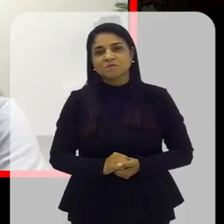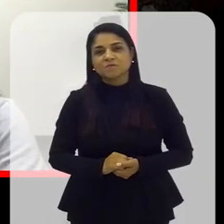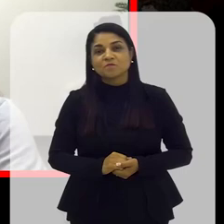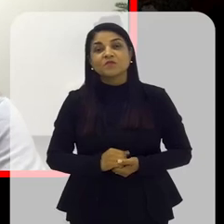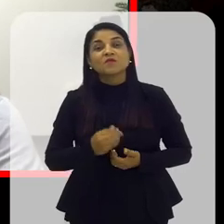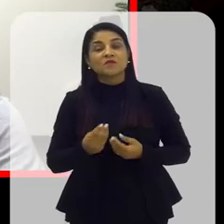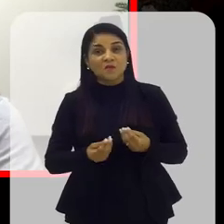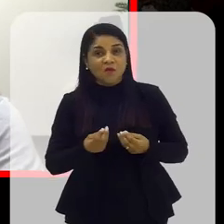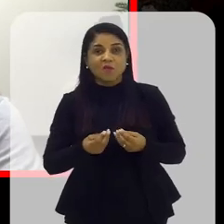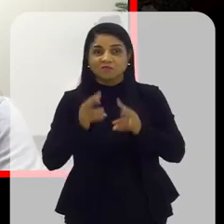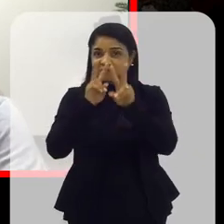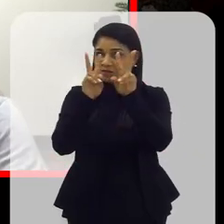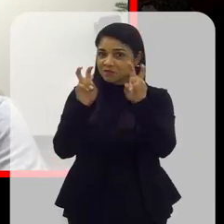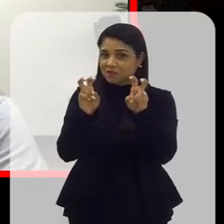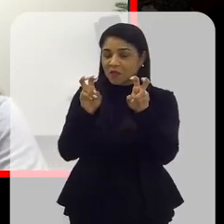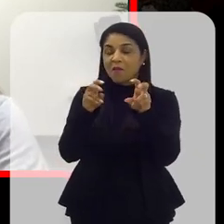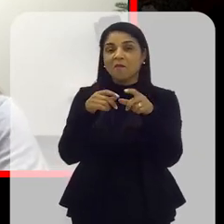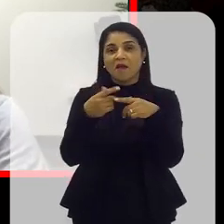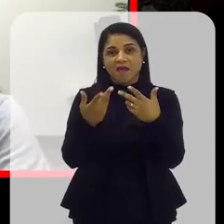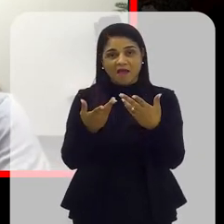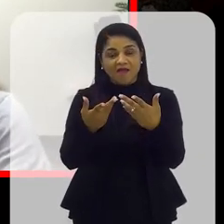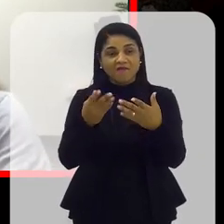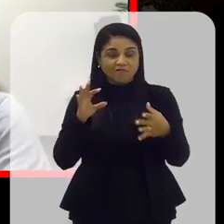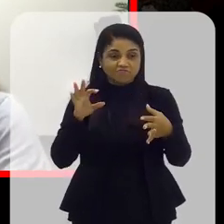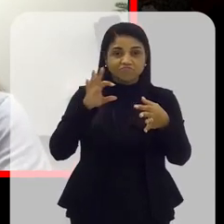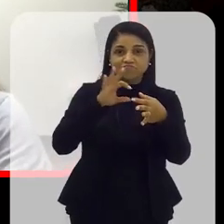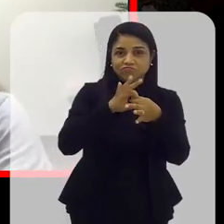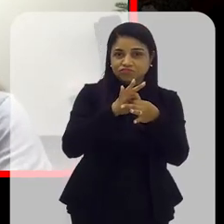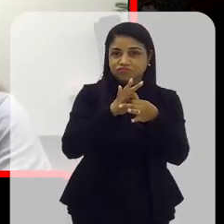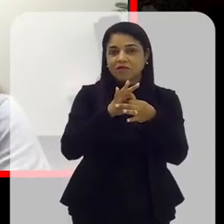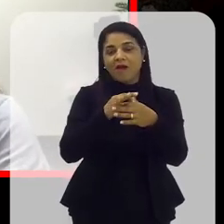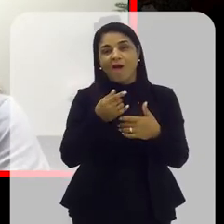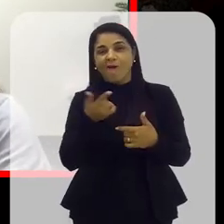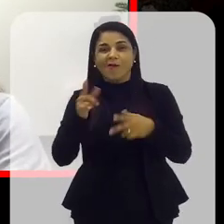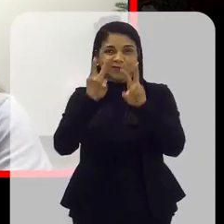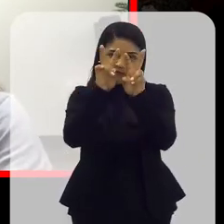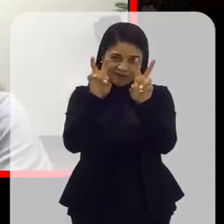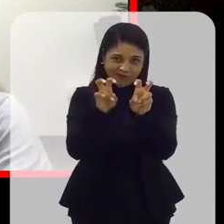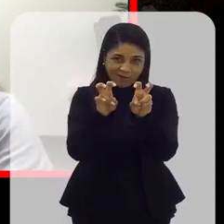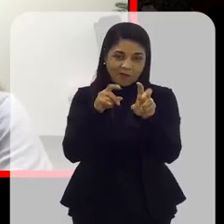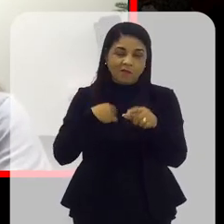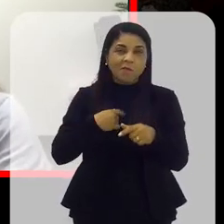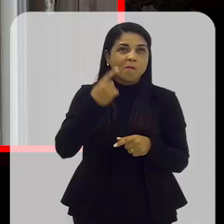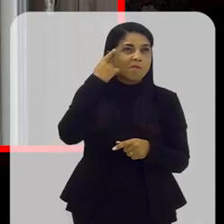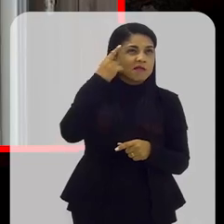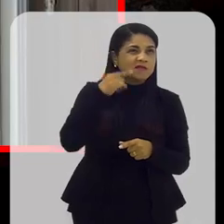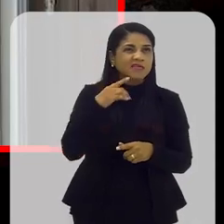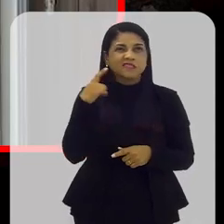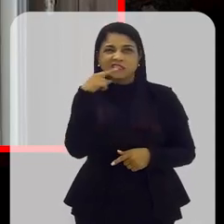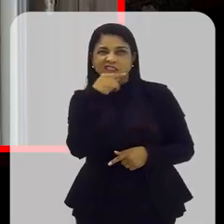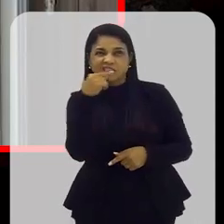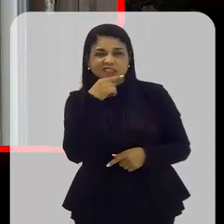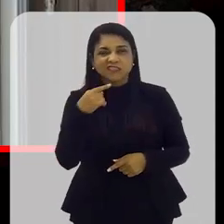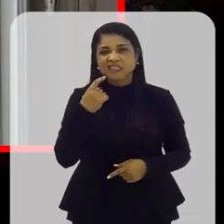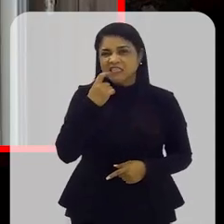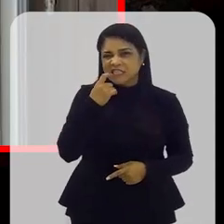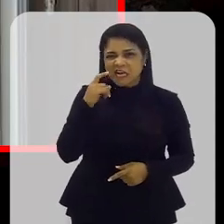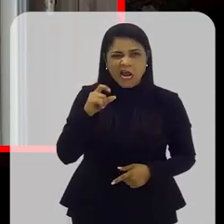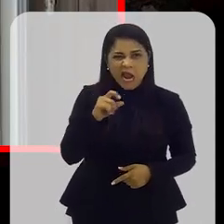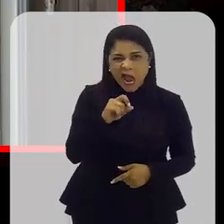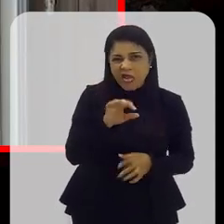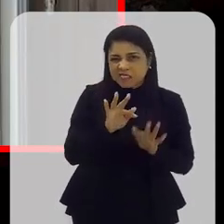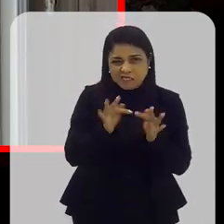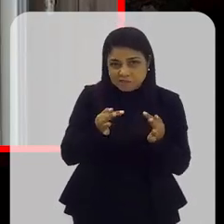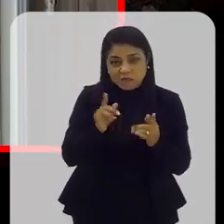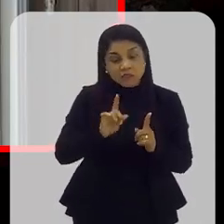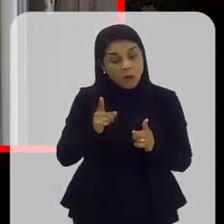Como que é um assunto vai puxando, está diretamente relacionado ao outro, né? A gente acha que às vezes é só uma... Ah, é uma cárie só,